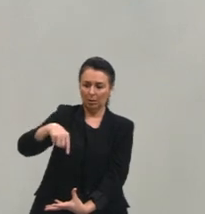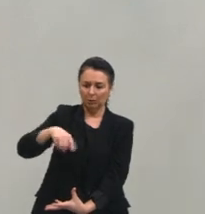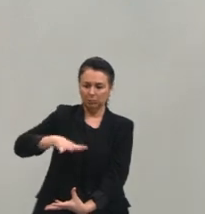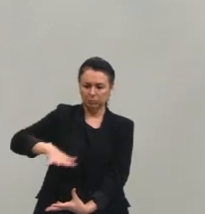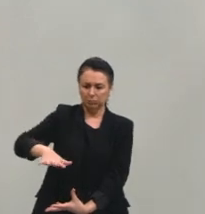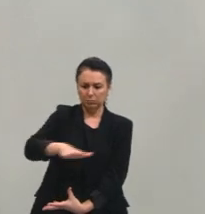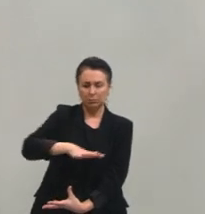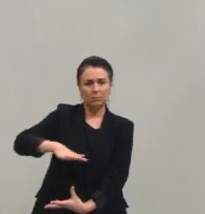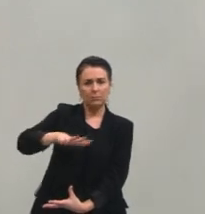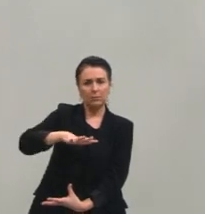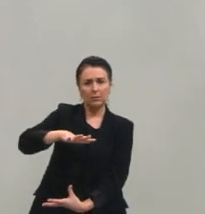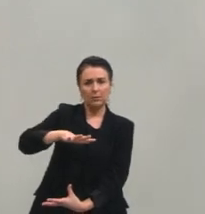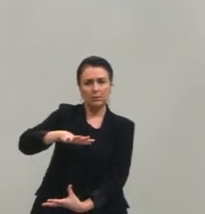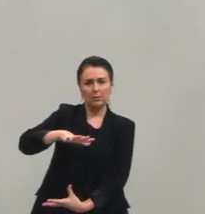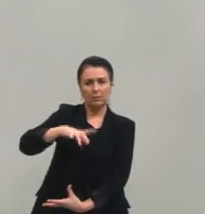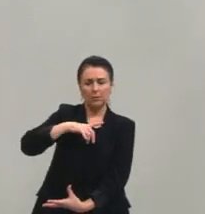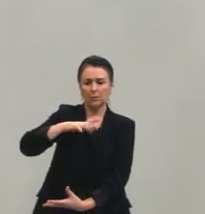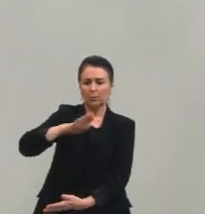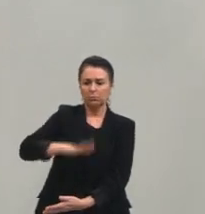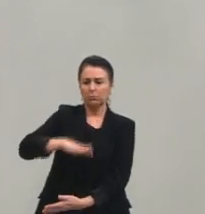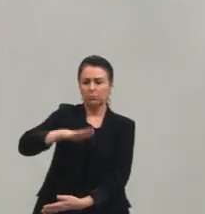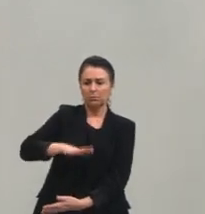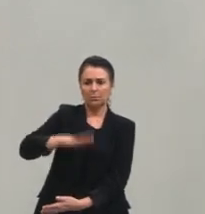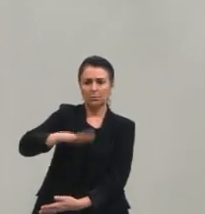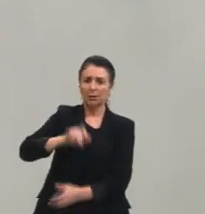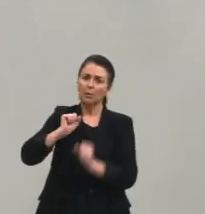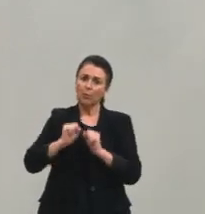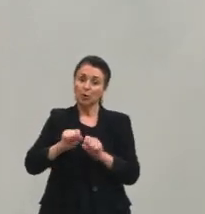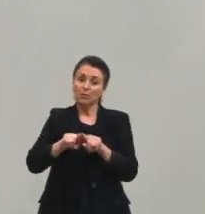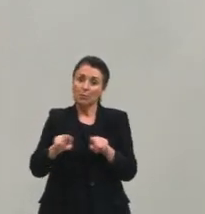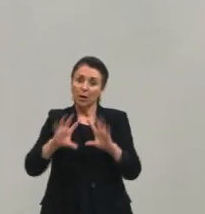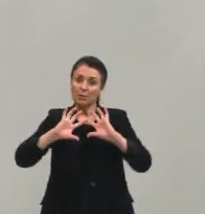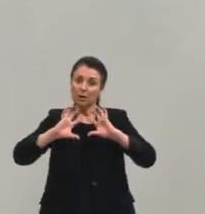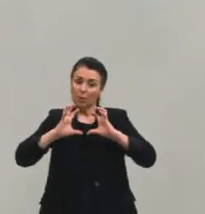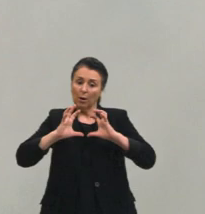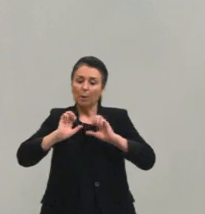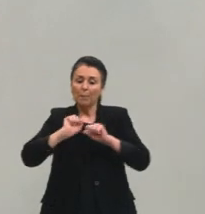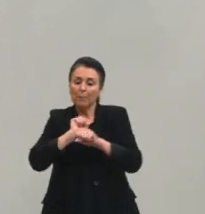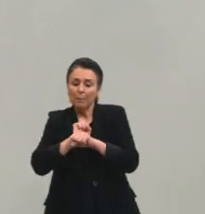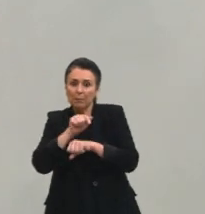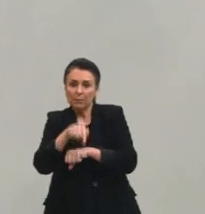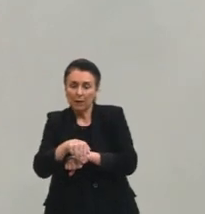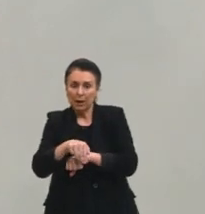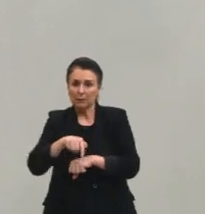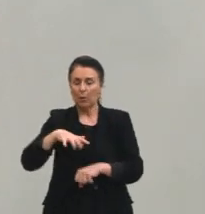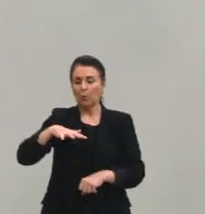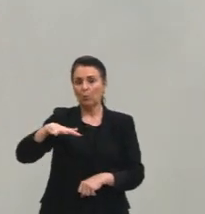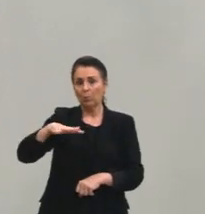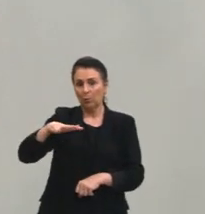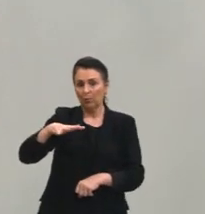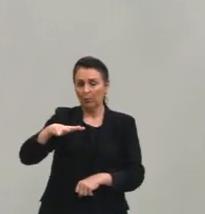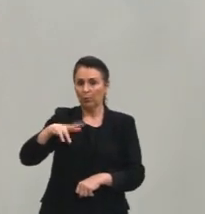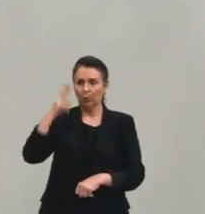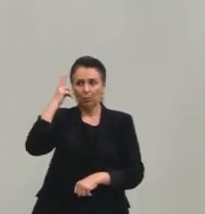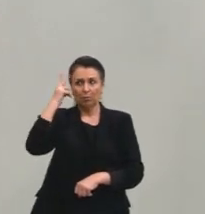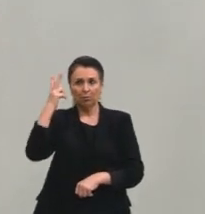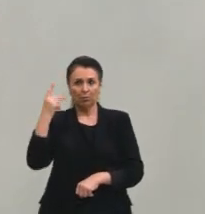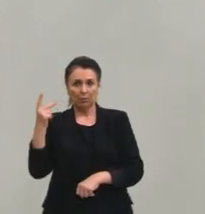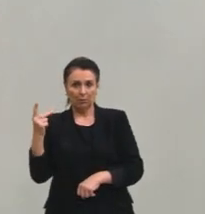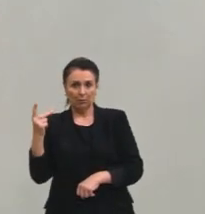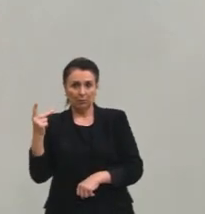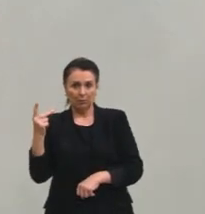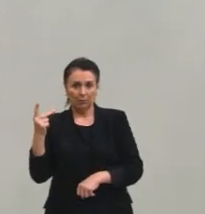dar alguns pulos, mas depois ela ia ficar paradinha no chão. Esse é o movimento natural de uma bola. a